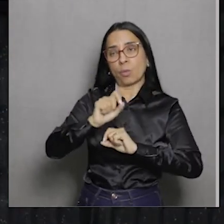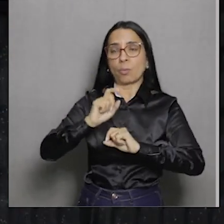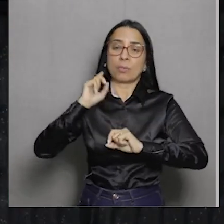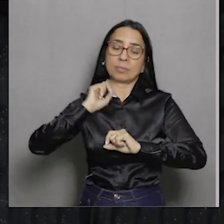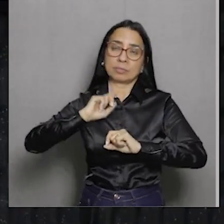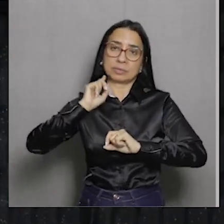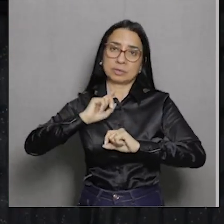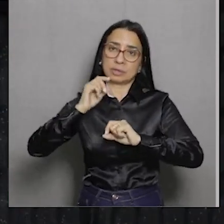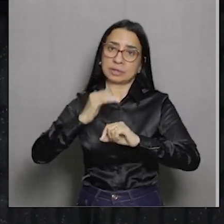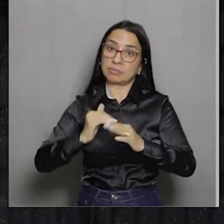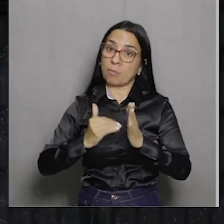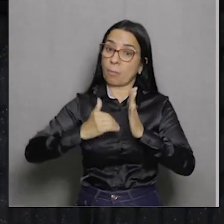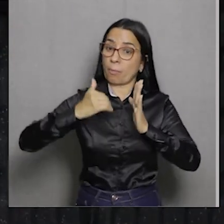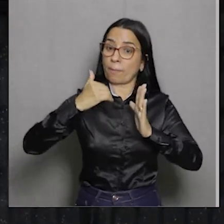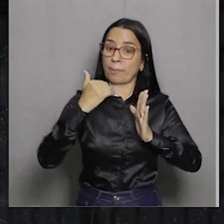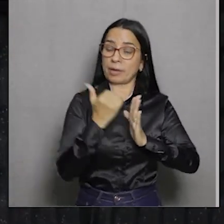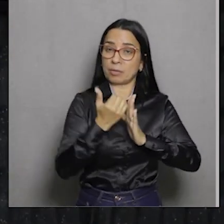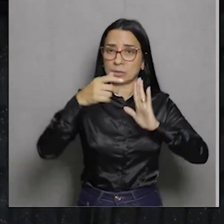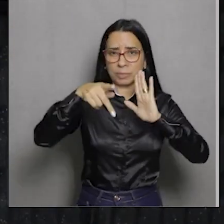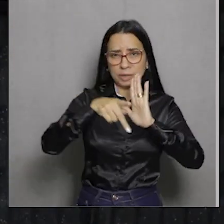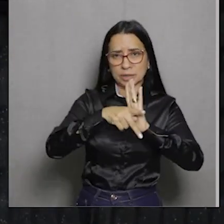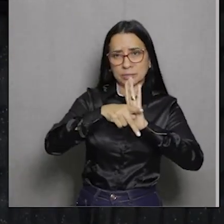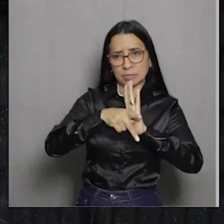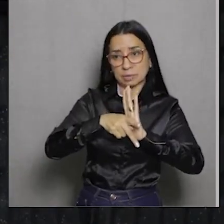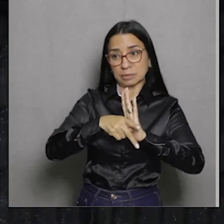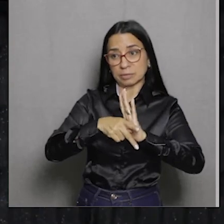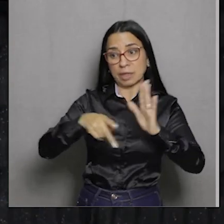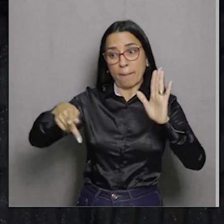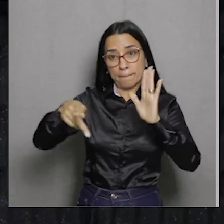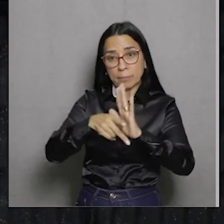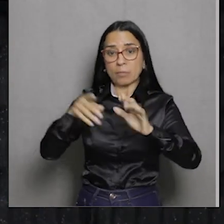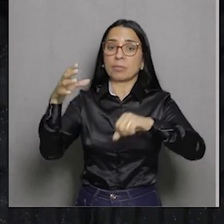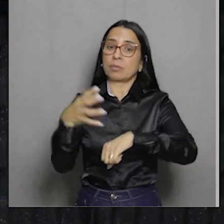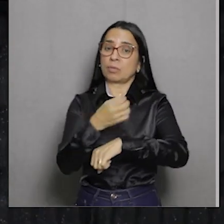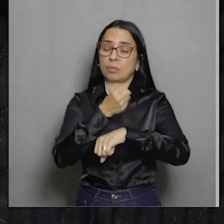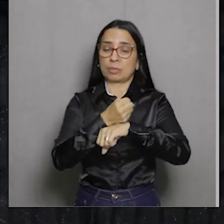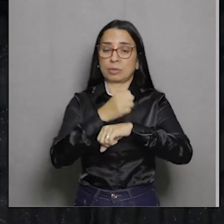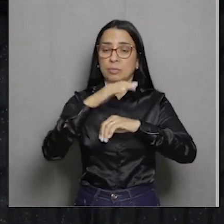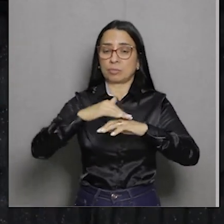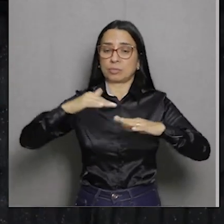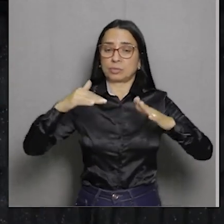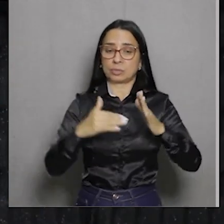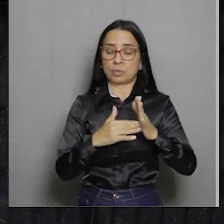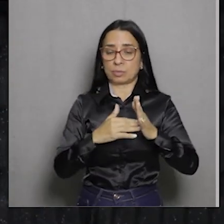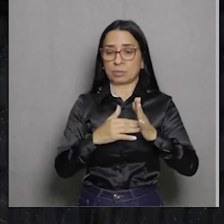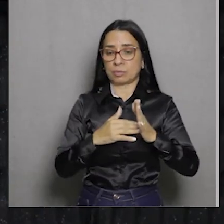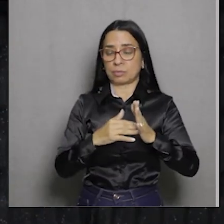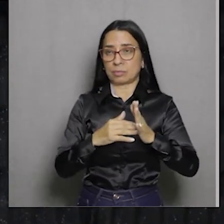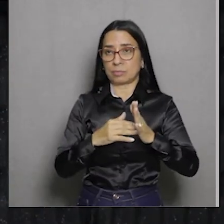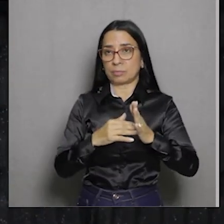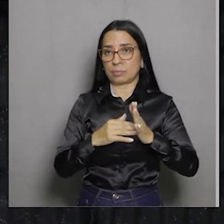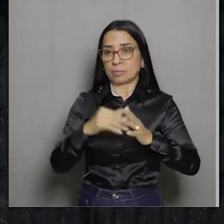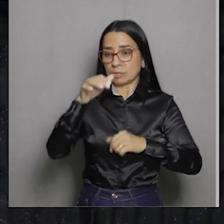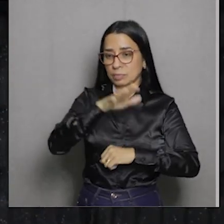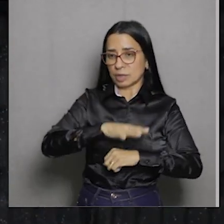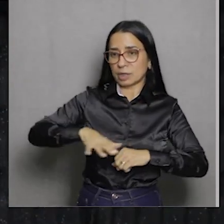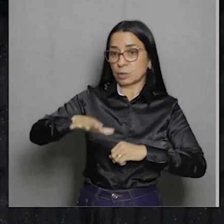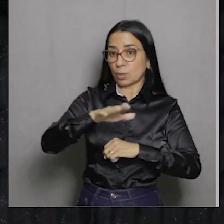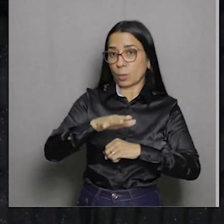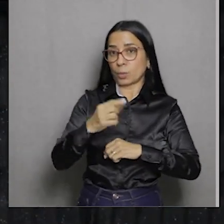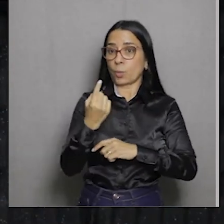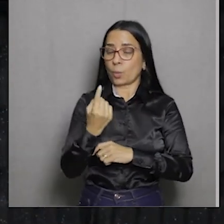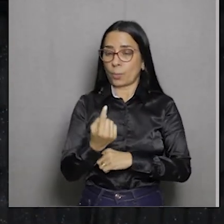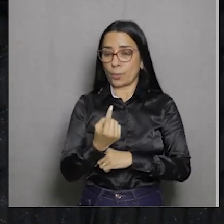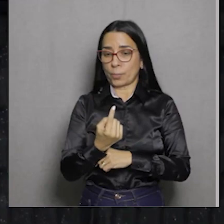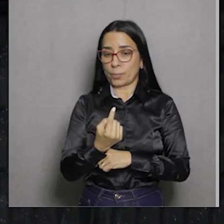fosse maior do que a noção de pertencimento à colônia, como um todo, como um território único. Inclusive vale lembrar